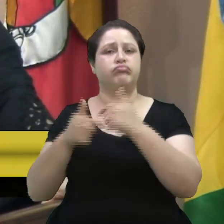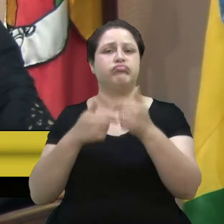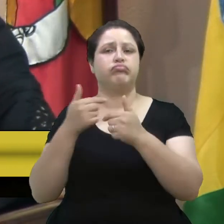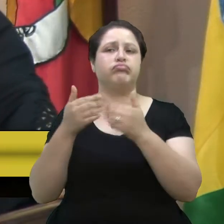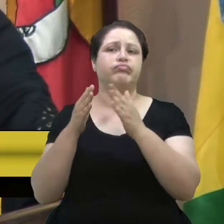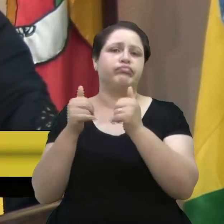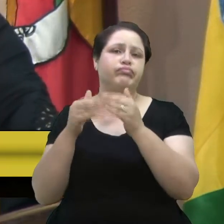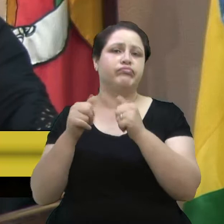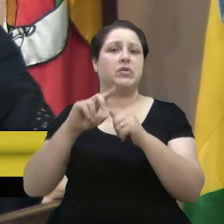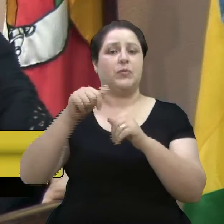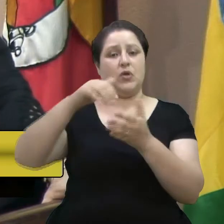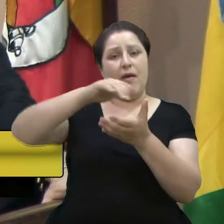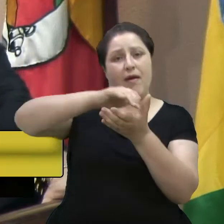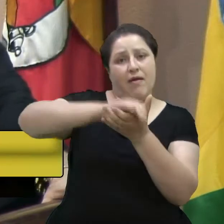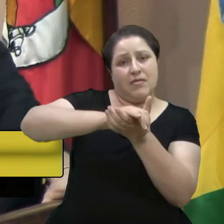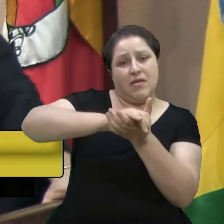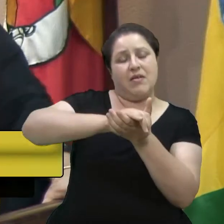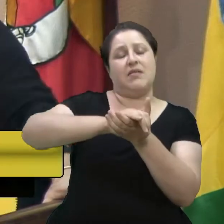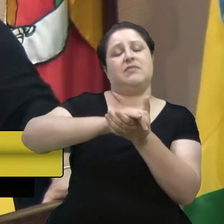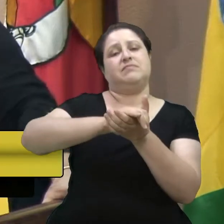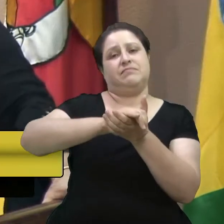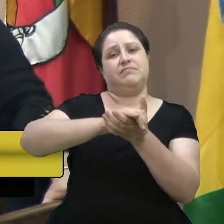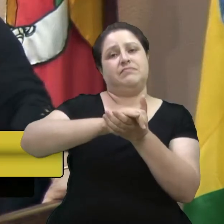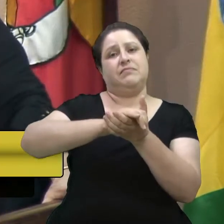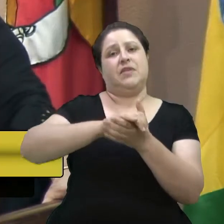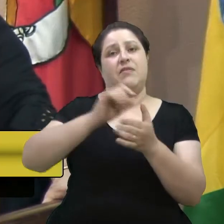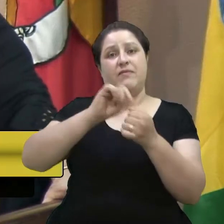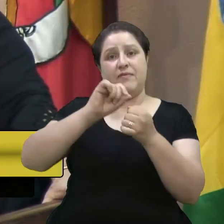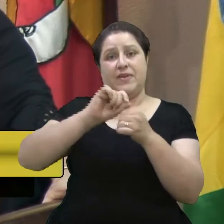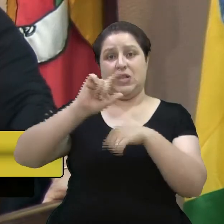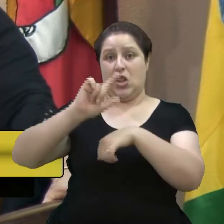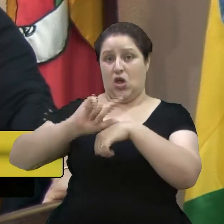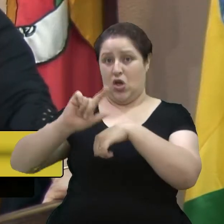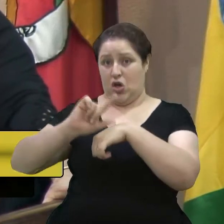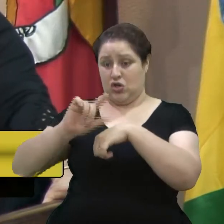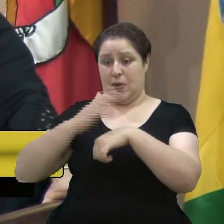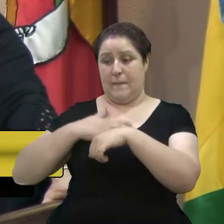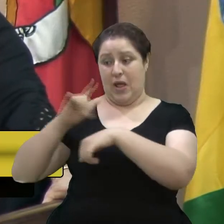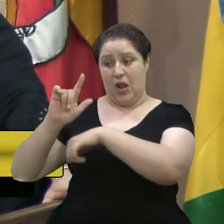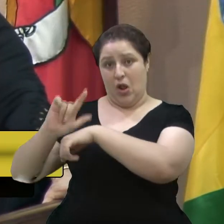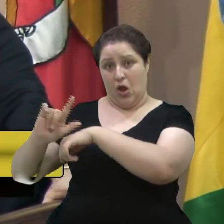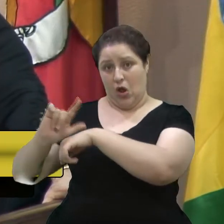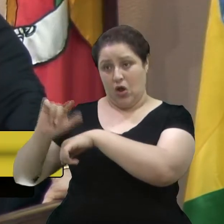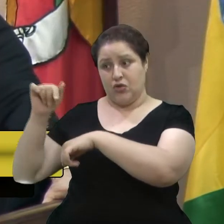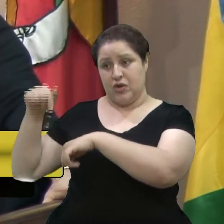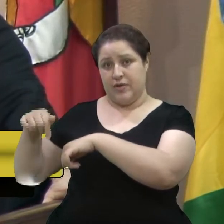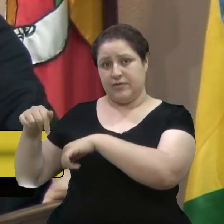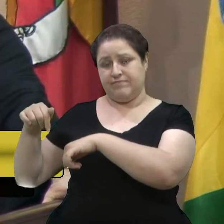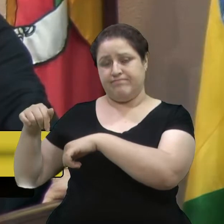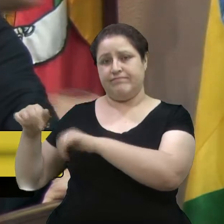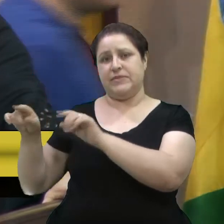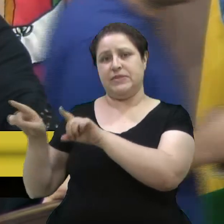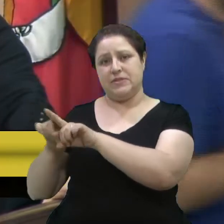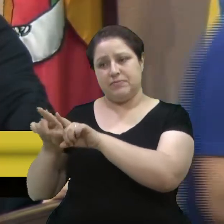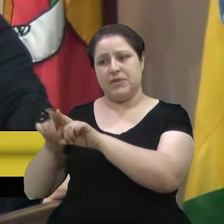Aí, casei, montei uma loja. Mas a minha loja também, ela fazia, acho que, uma parte